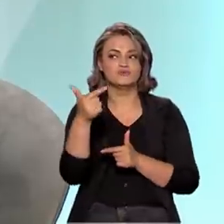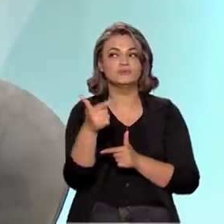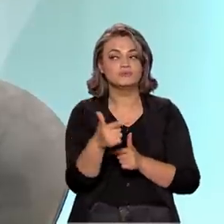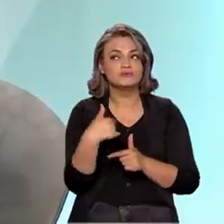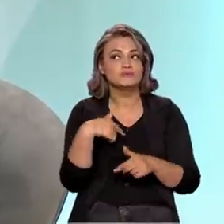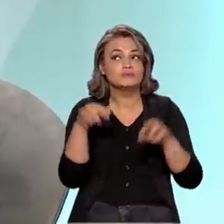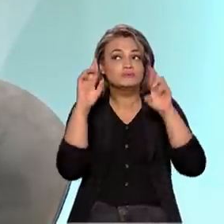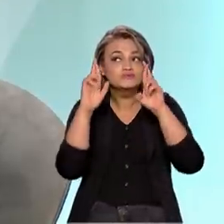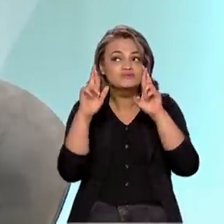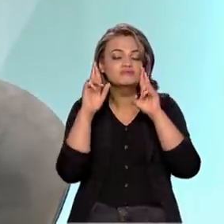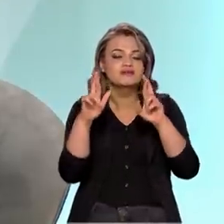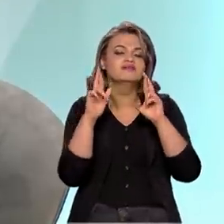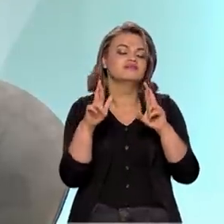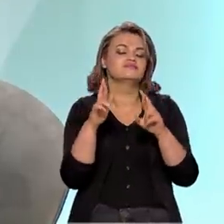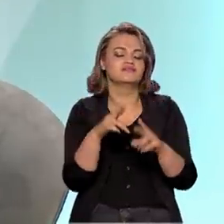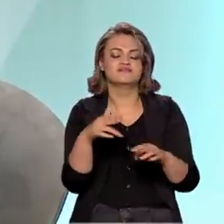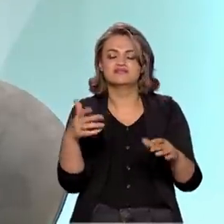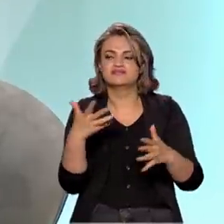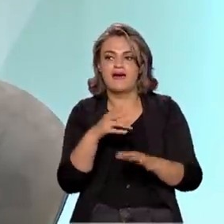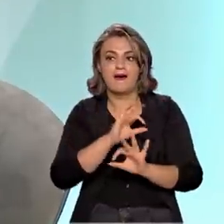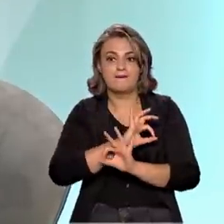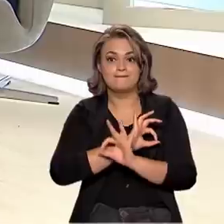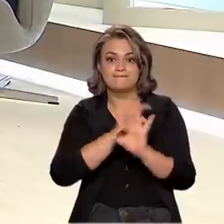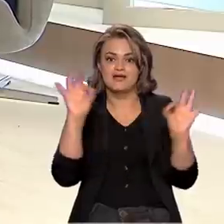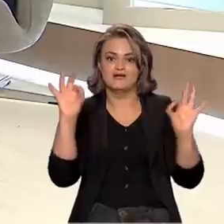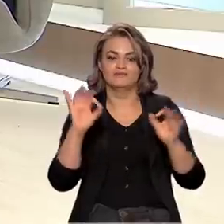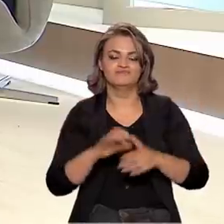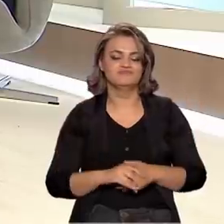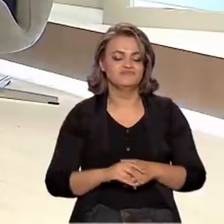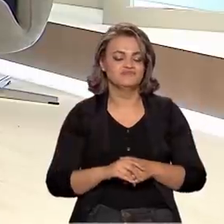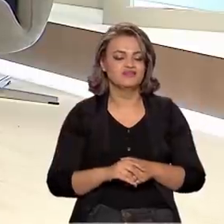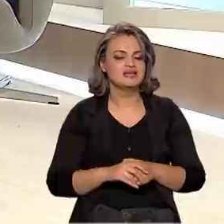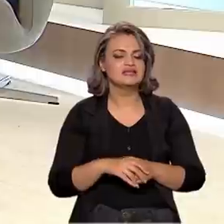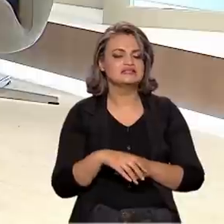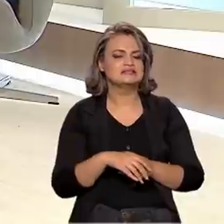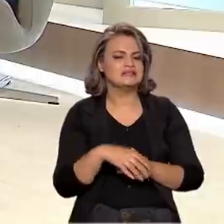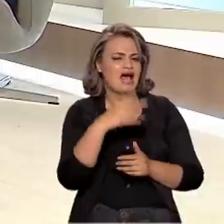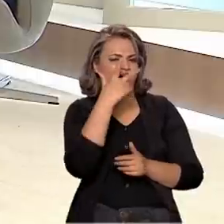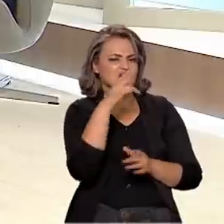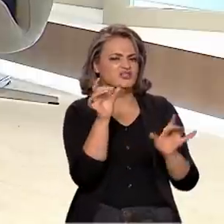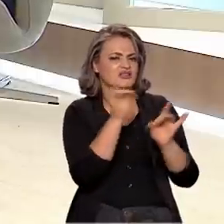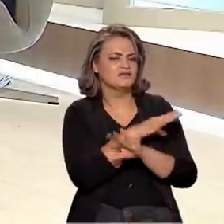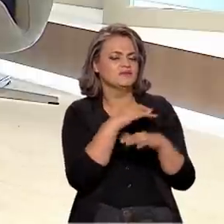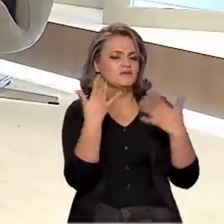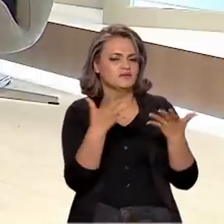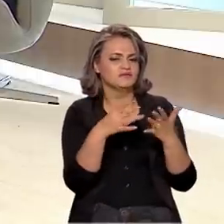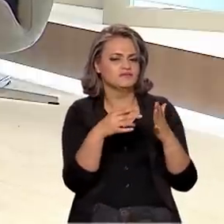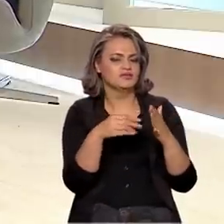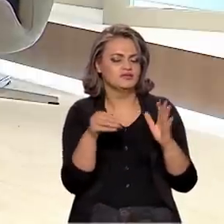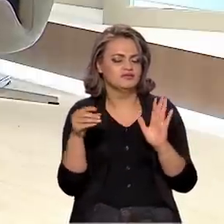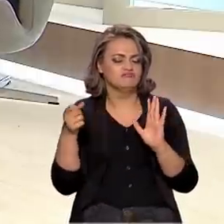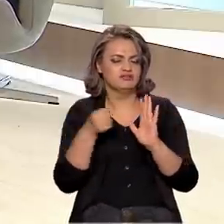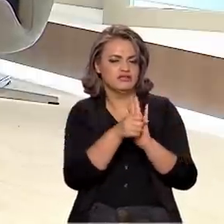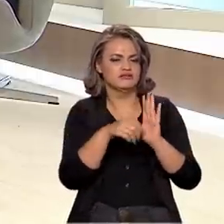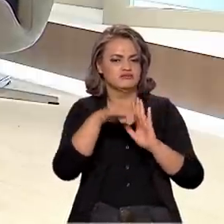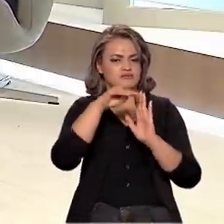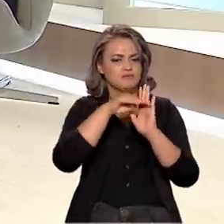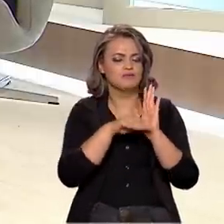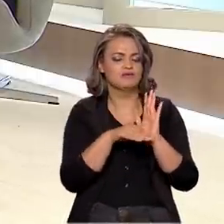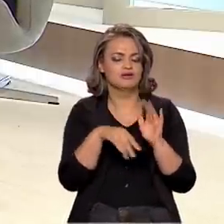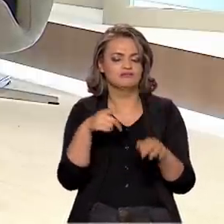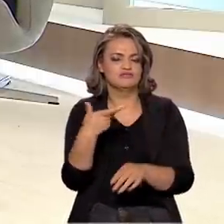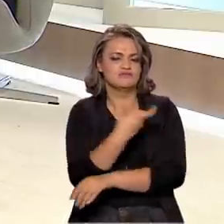esperança que vai ser uma das melhores do planeta. Há uma perspectiva quando que ela possa ser integrada ao Programa Nacional de Imunizações? Sim.